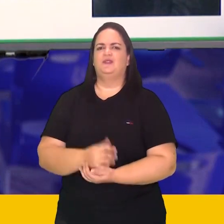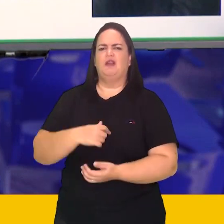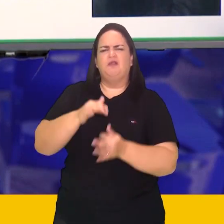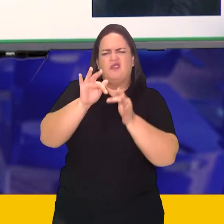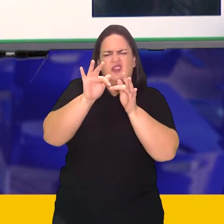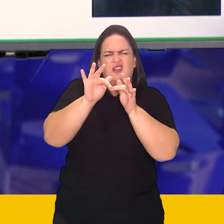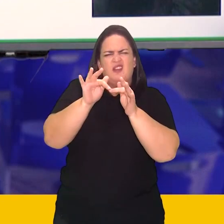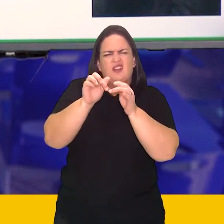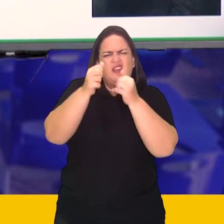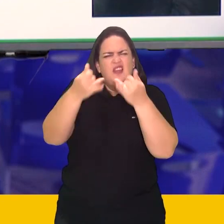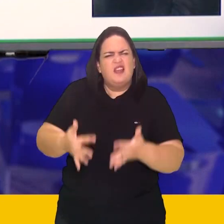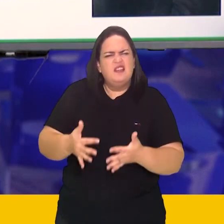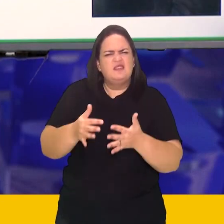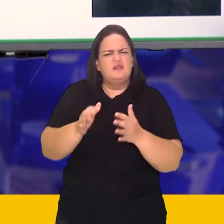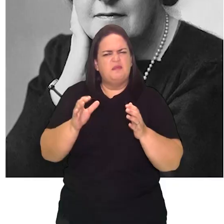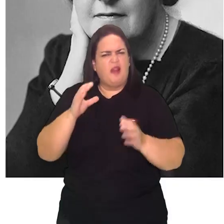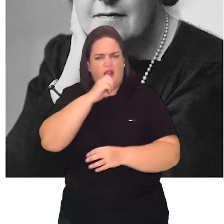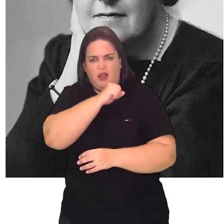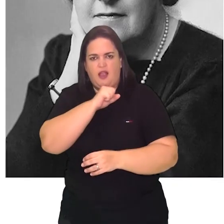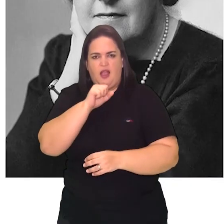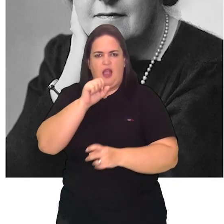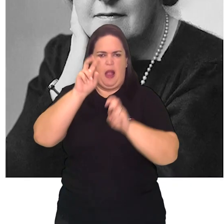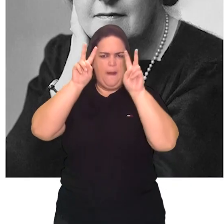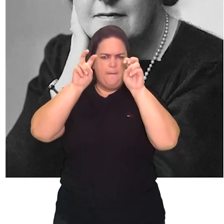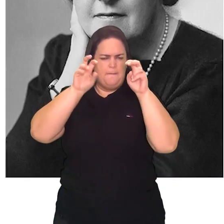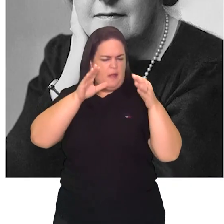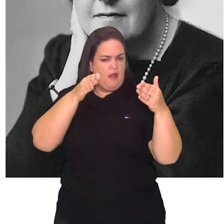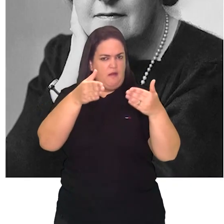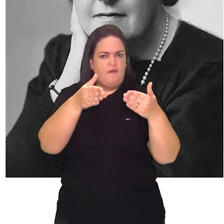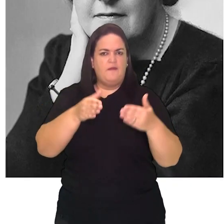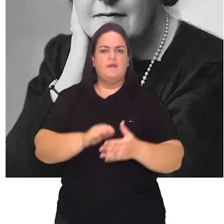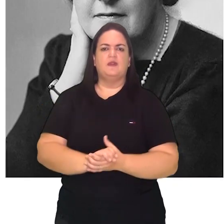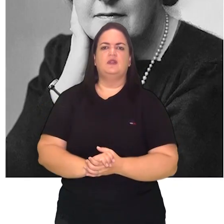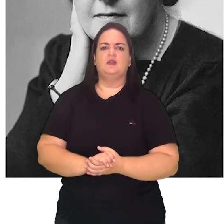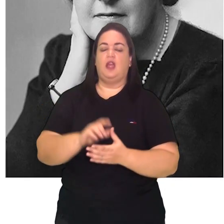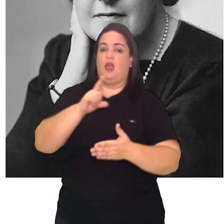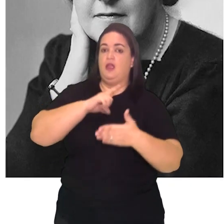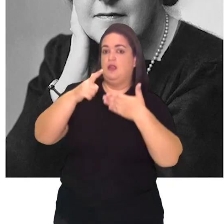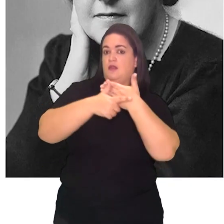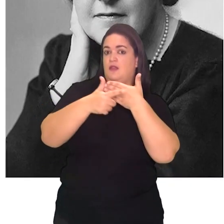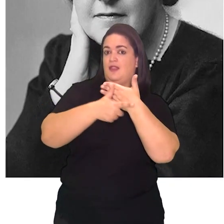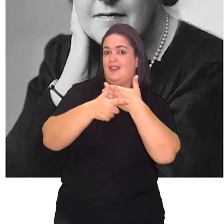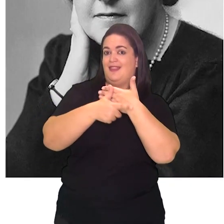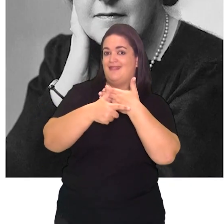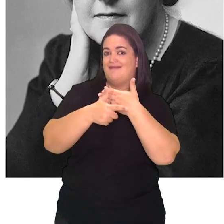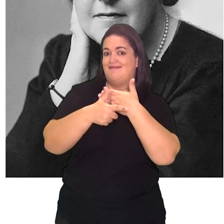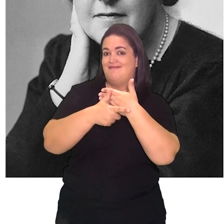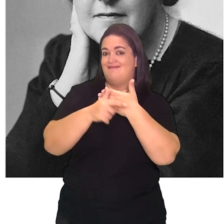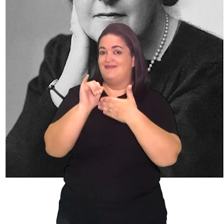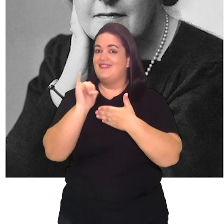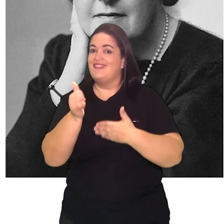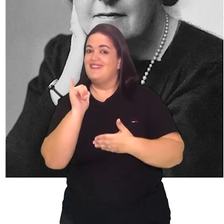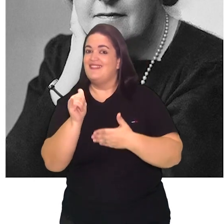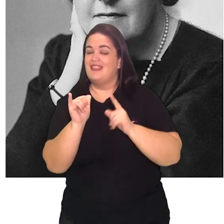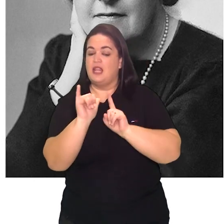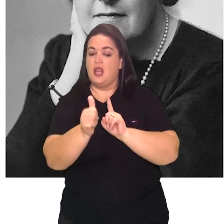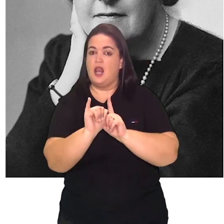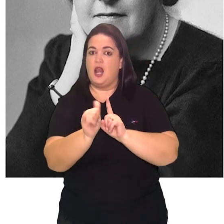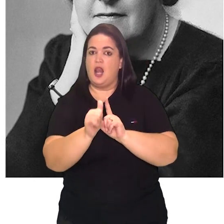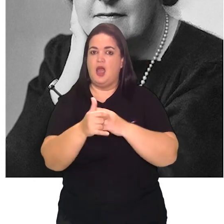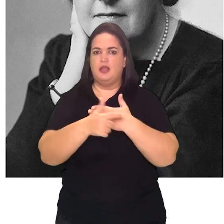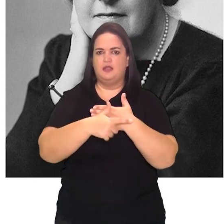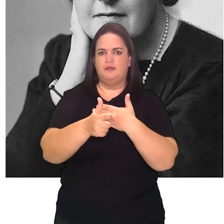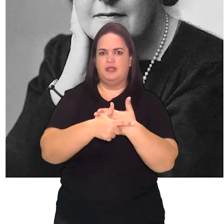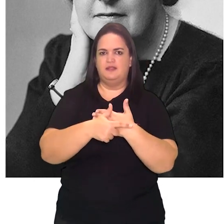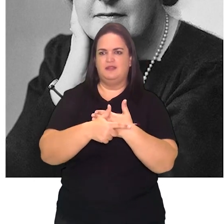o tema central desse nosso conto. A gente tem um narrador-personagem que é um detetive e que é